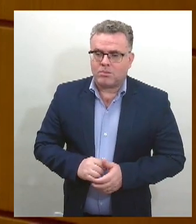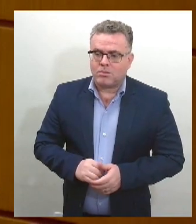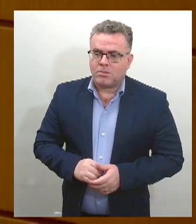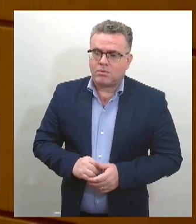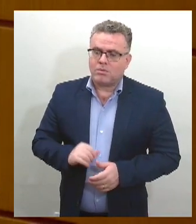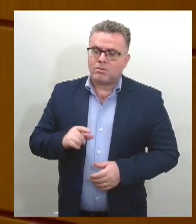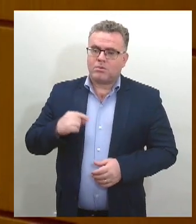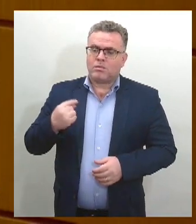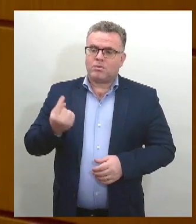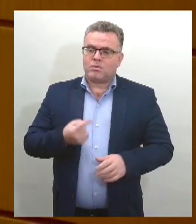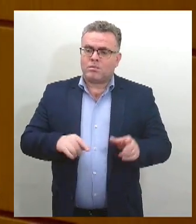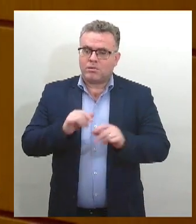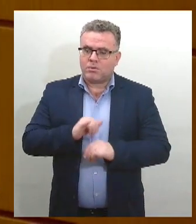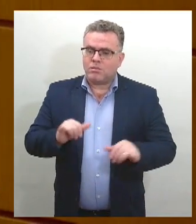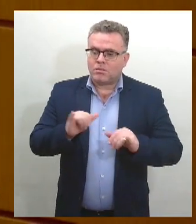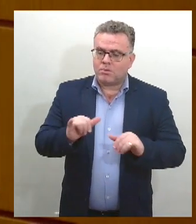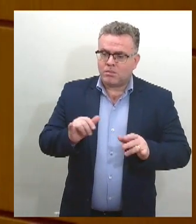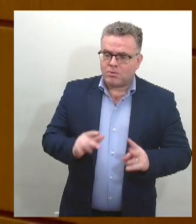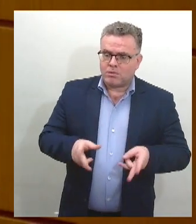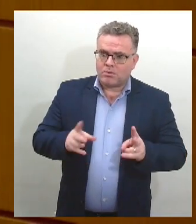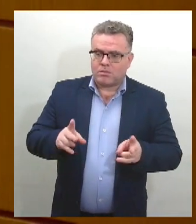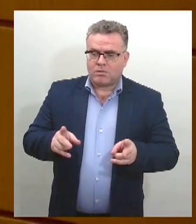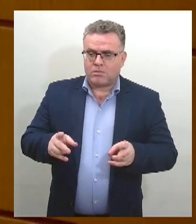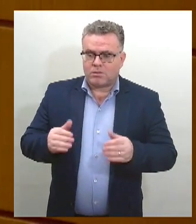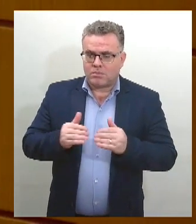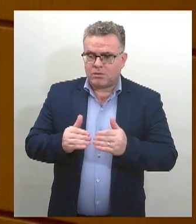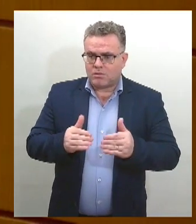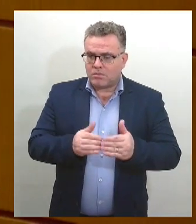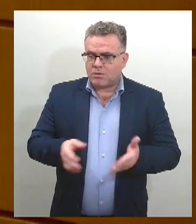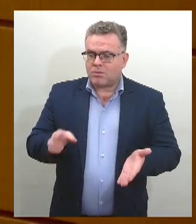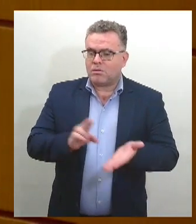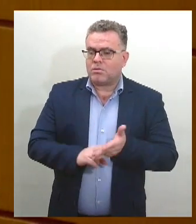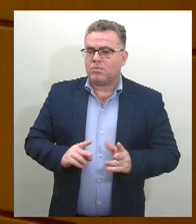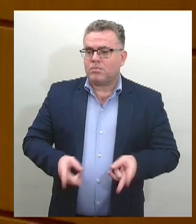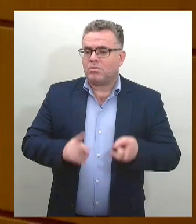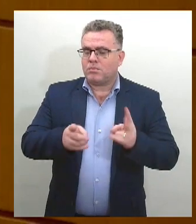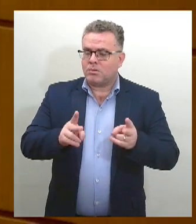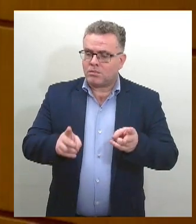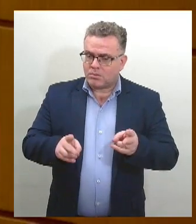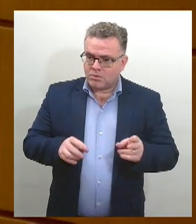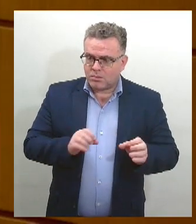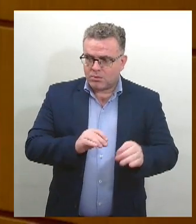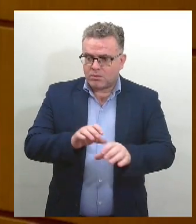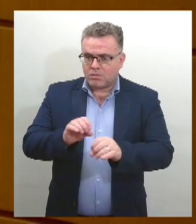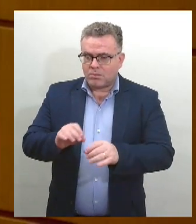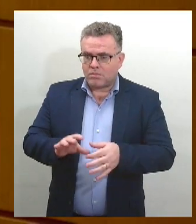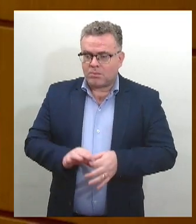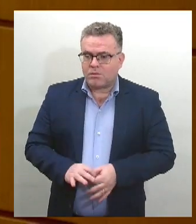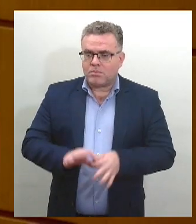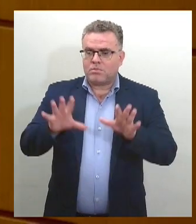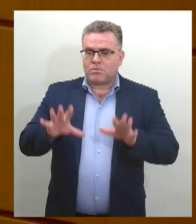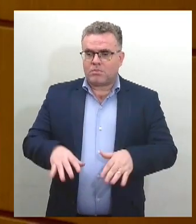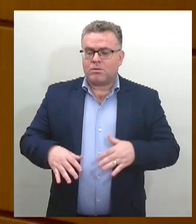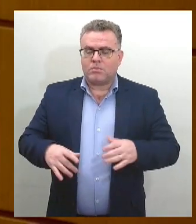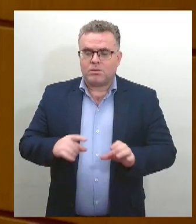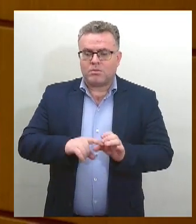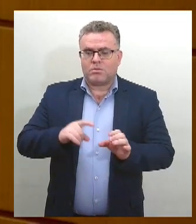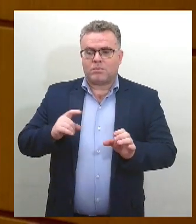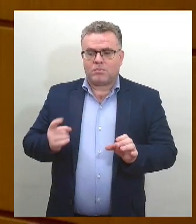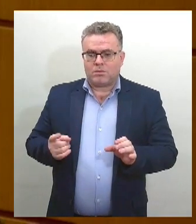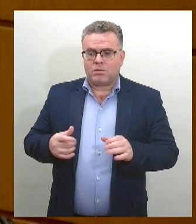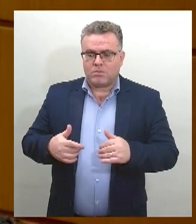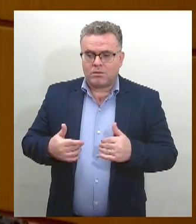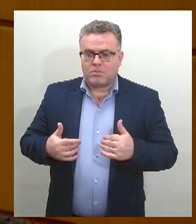ela seja um instrumento, ela seja uma arma pela libertação e pela emancipação dos nossos